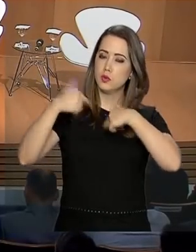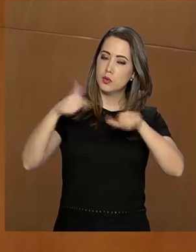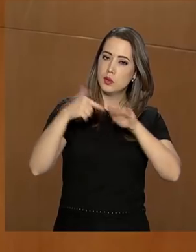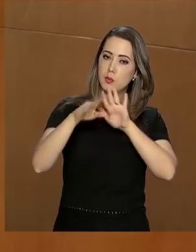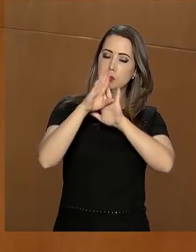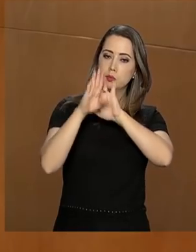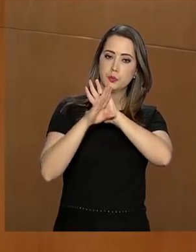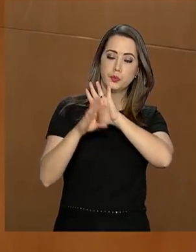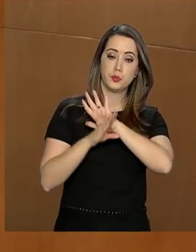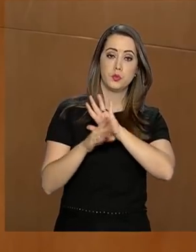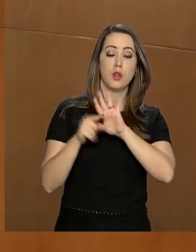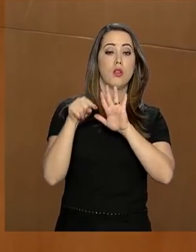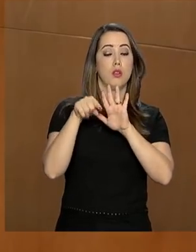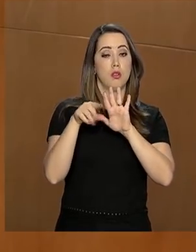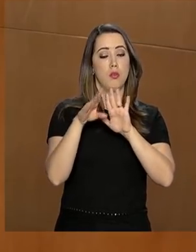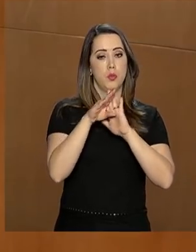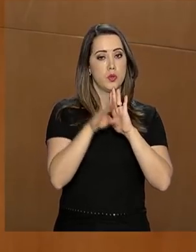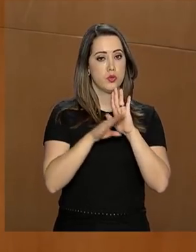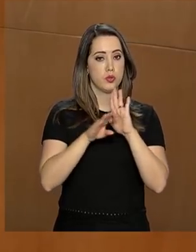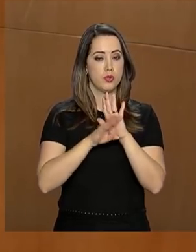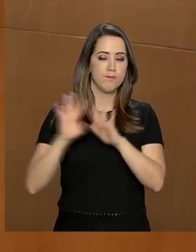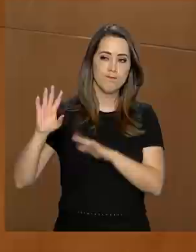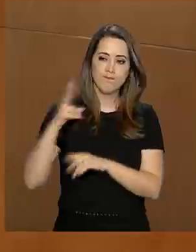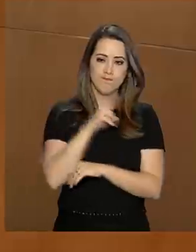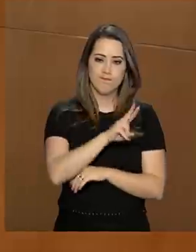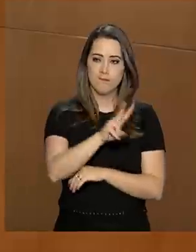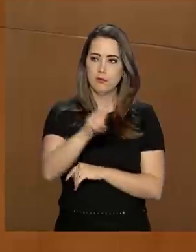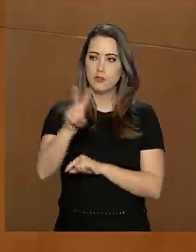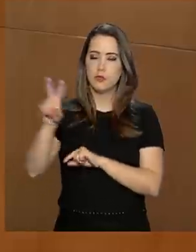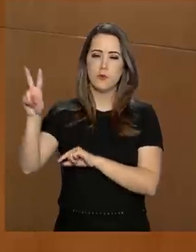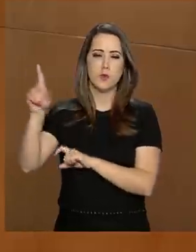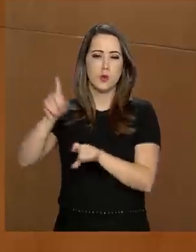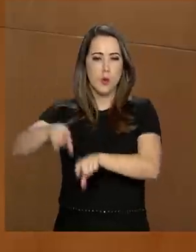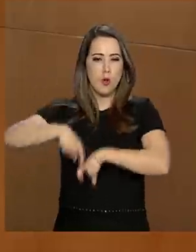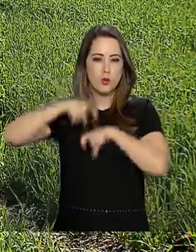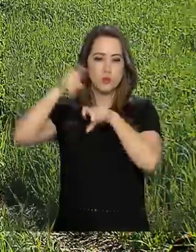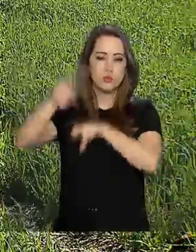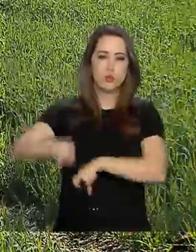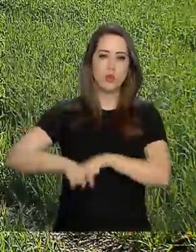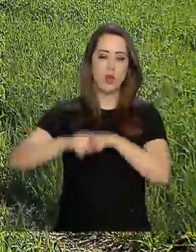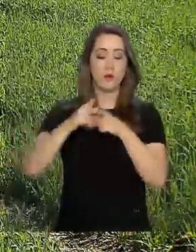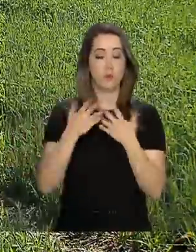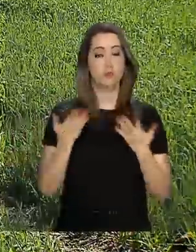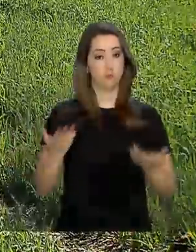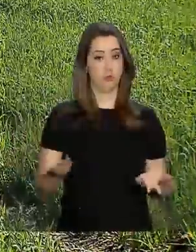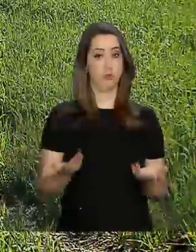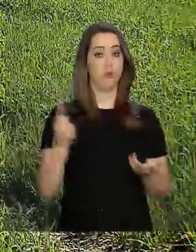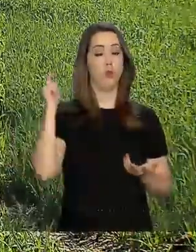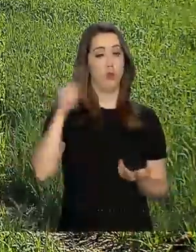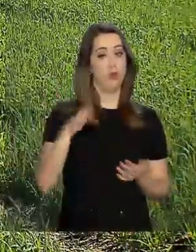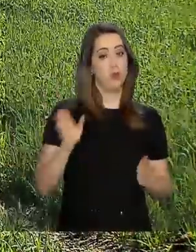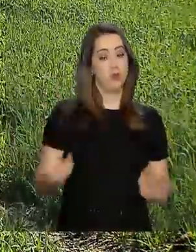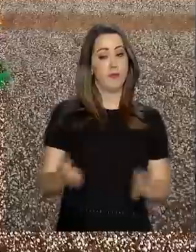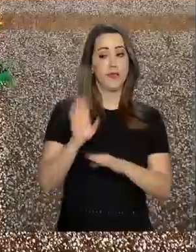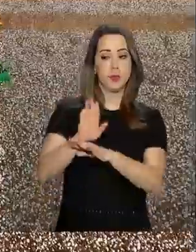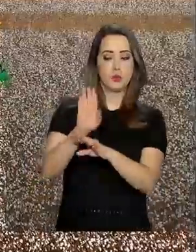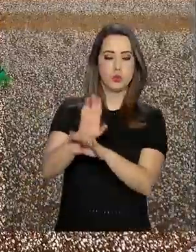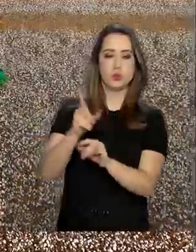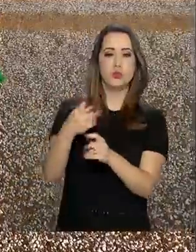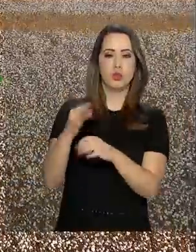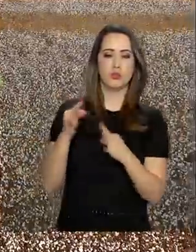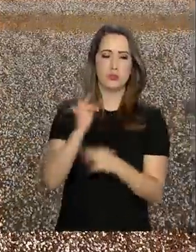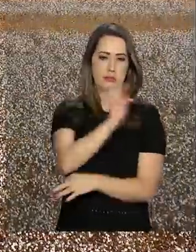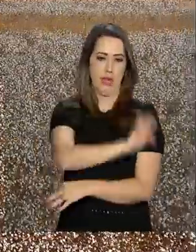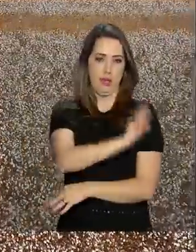Rurais, lançado pelo Ministério da Agricultura, Pecuária e Abastecimento. A iniciativa vai levar assistência técnica e